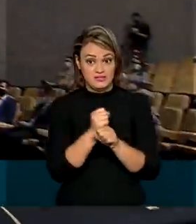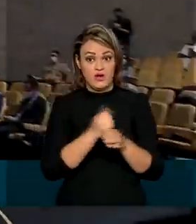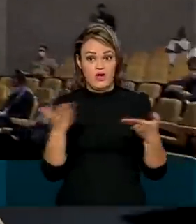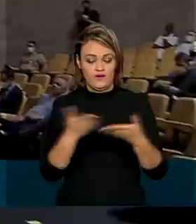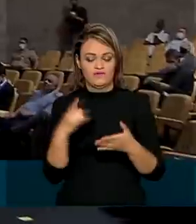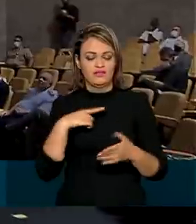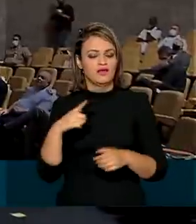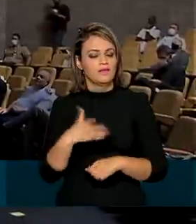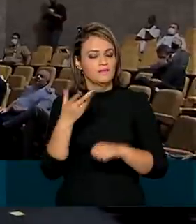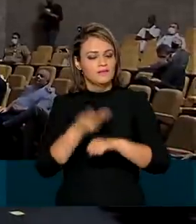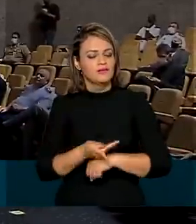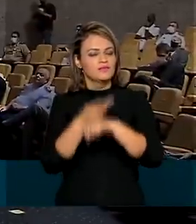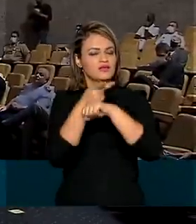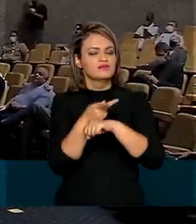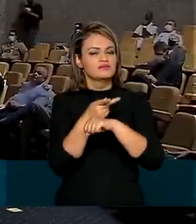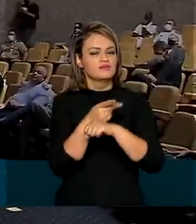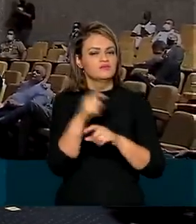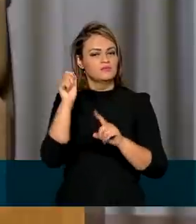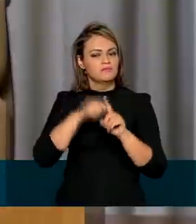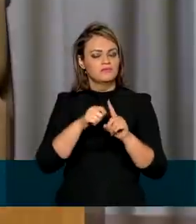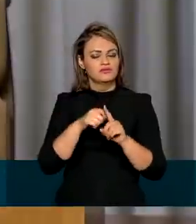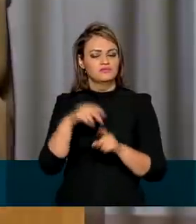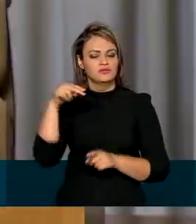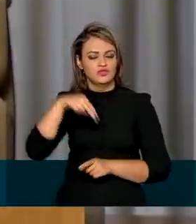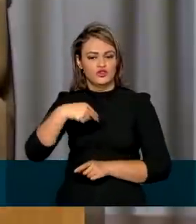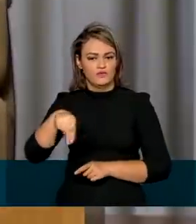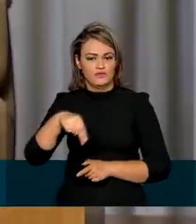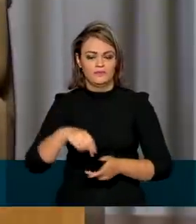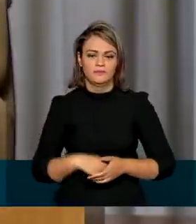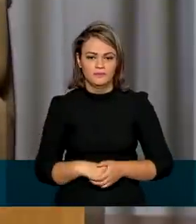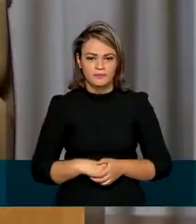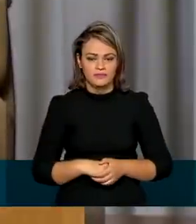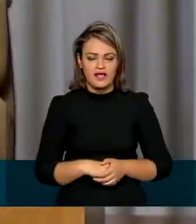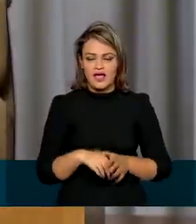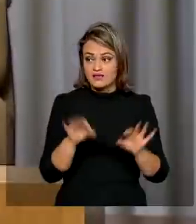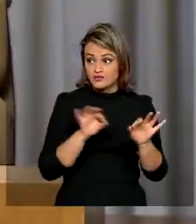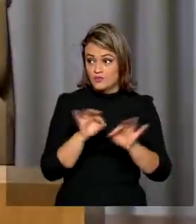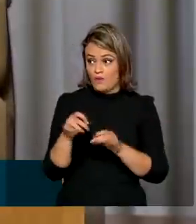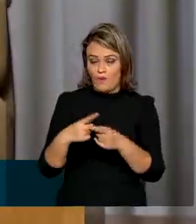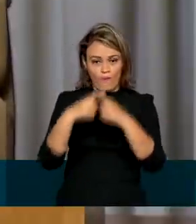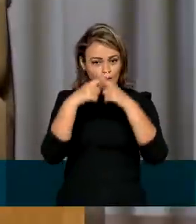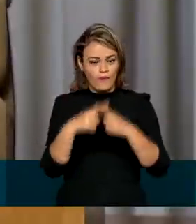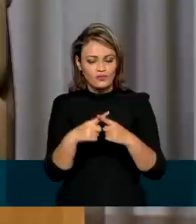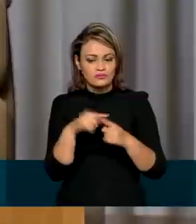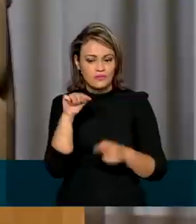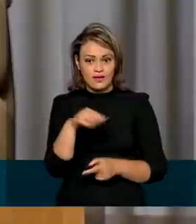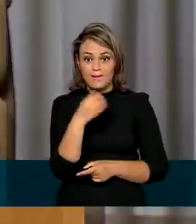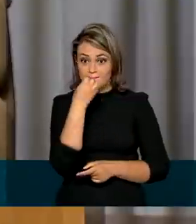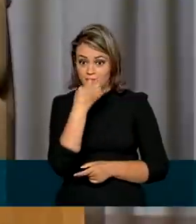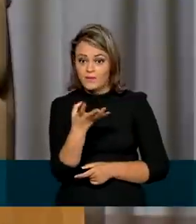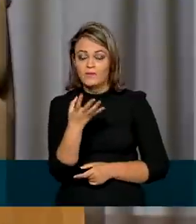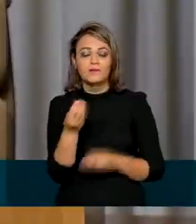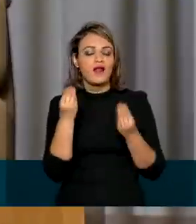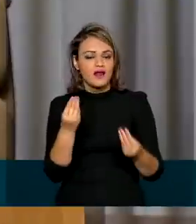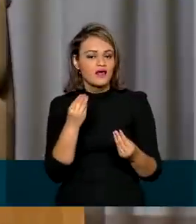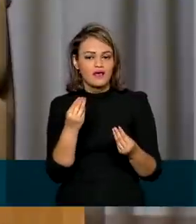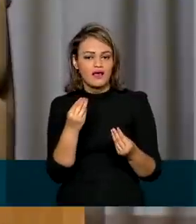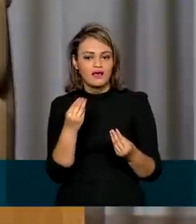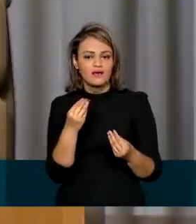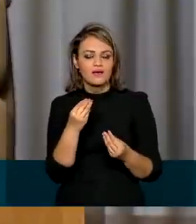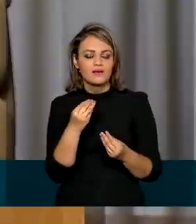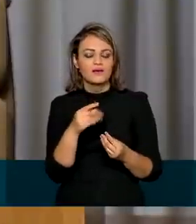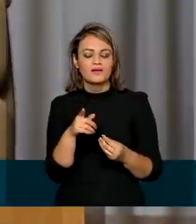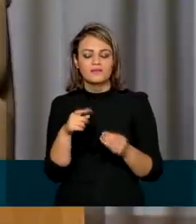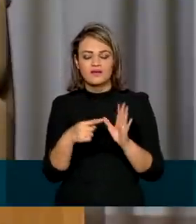com premiação prevista para novembro. Esse concurso é muito significativo para atingir o objetivo